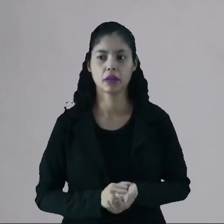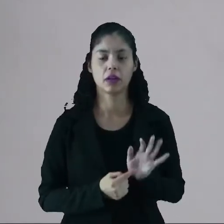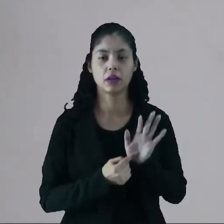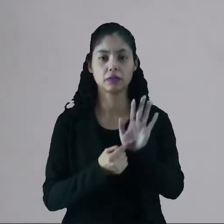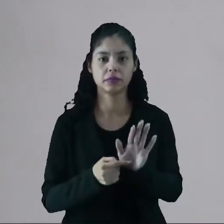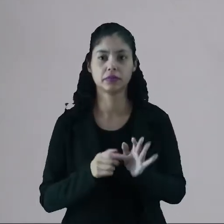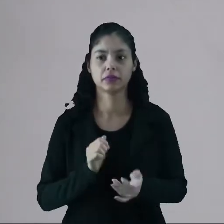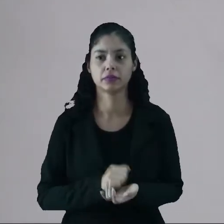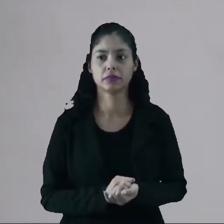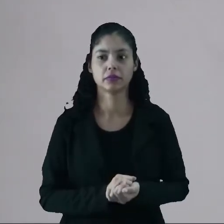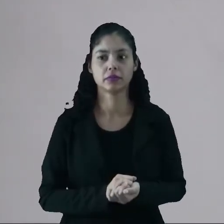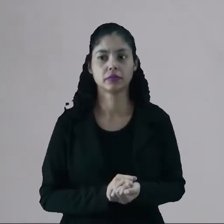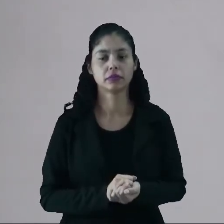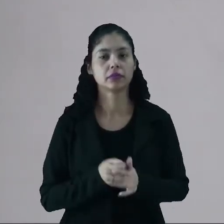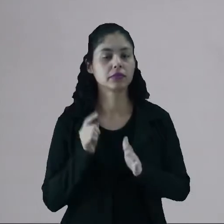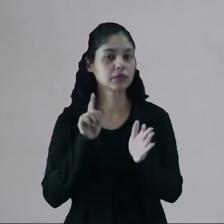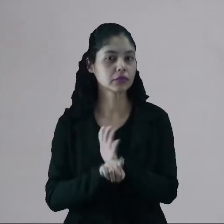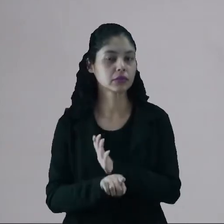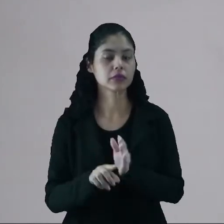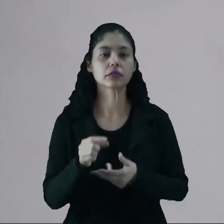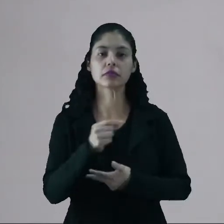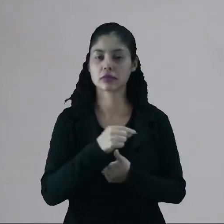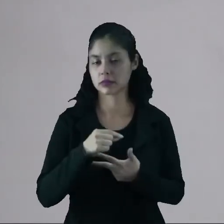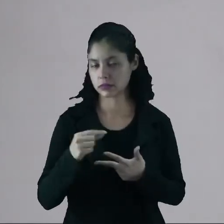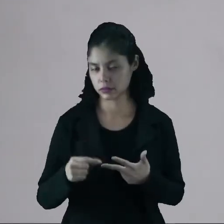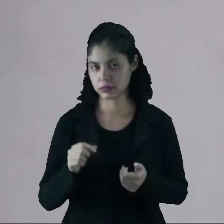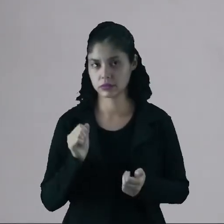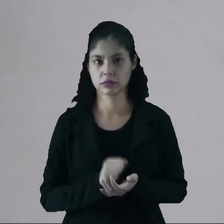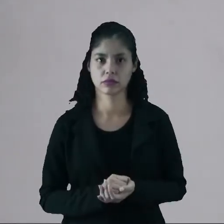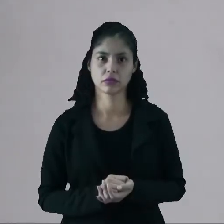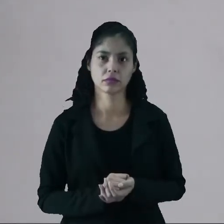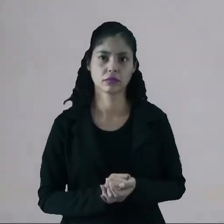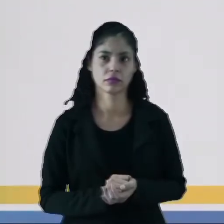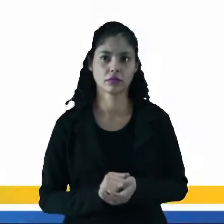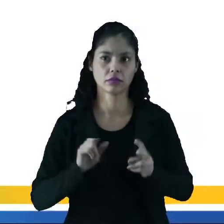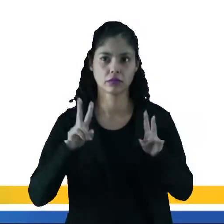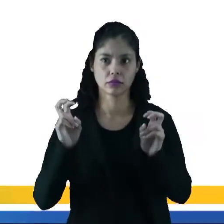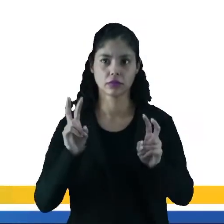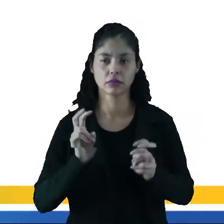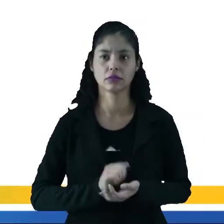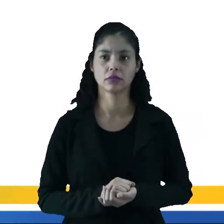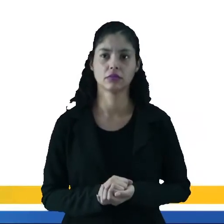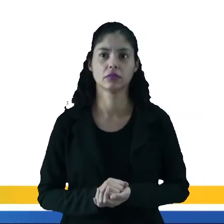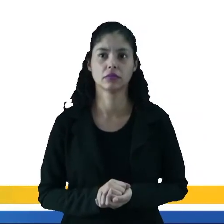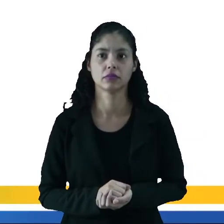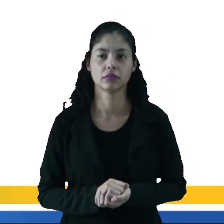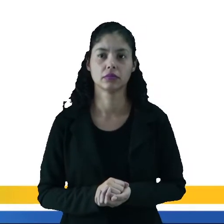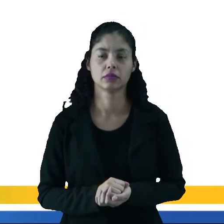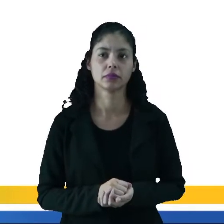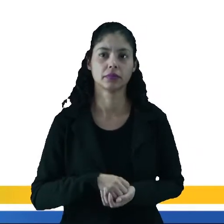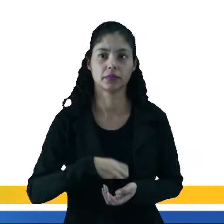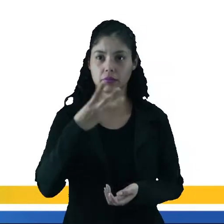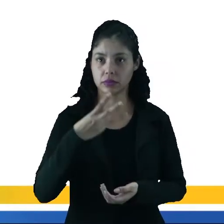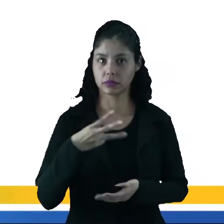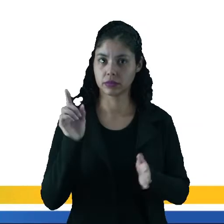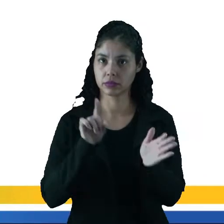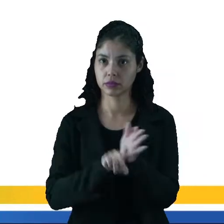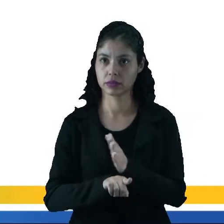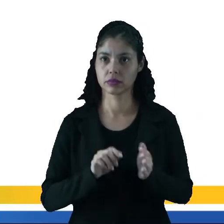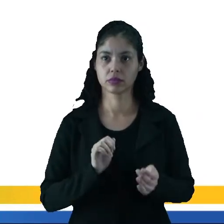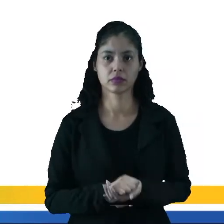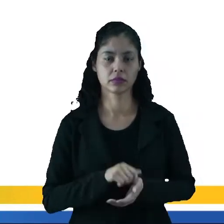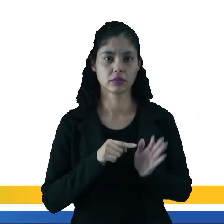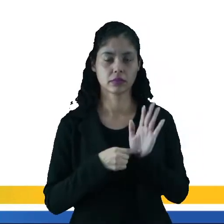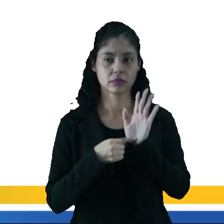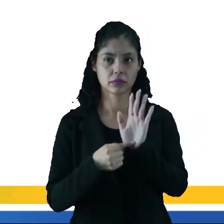vocês agora uma questão do Enem falando sobre esse assunto. Aqui eu tenho uma terceira questão e essa